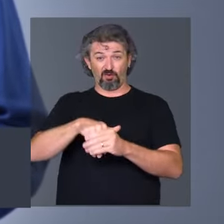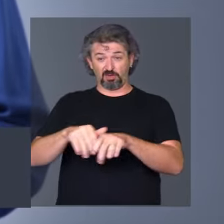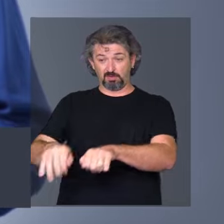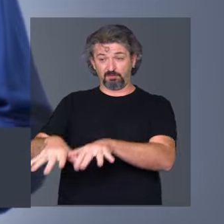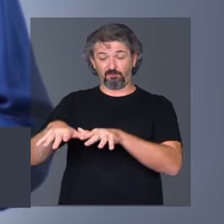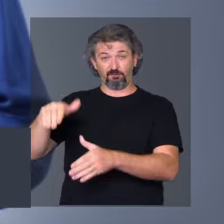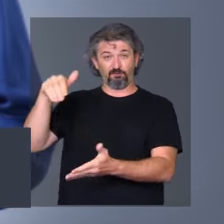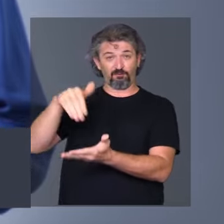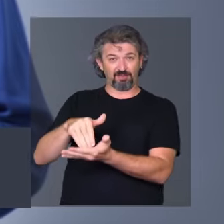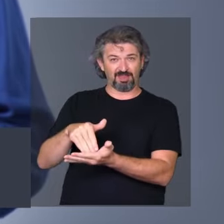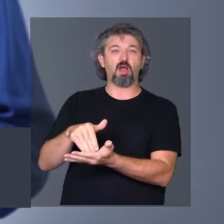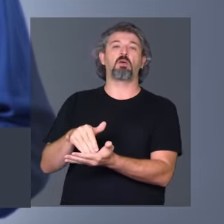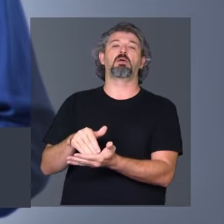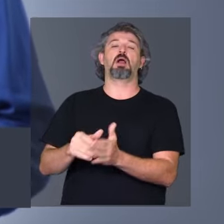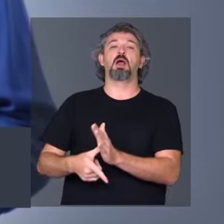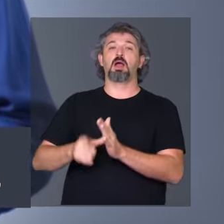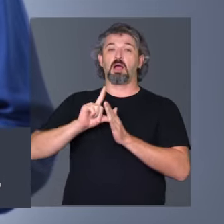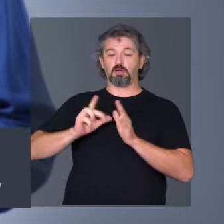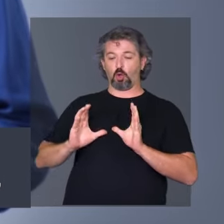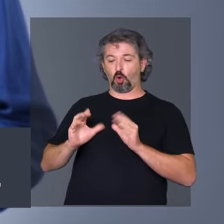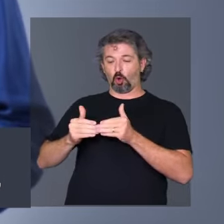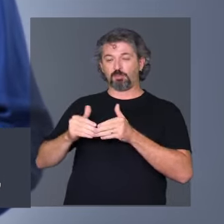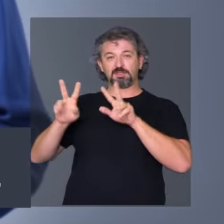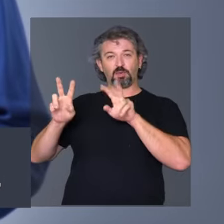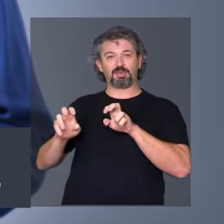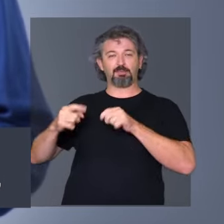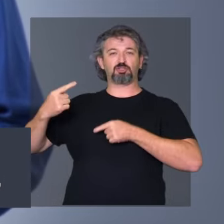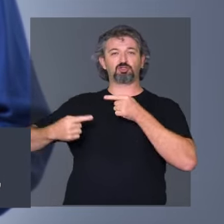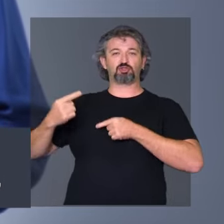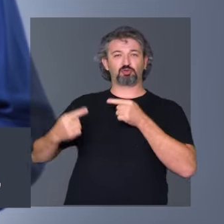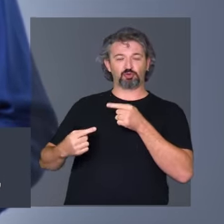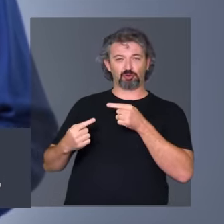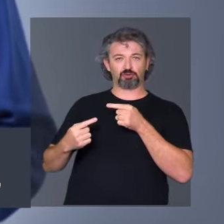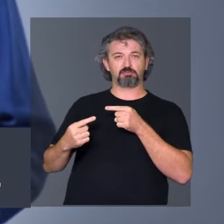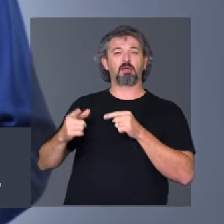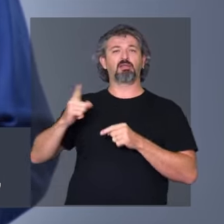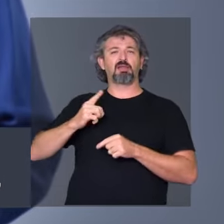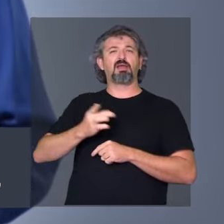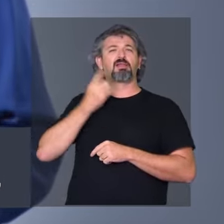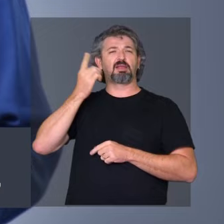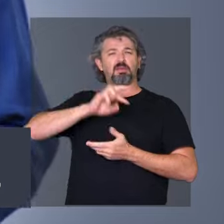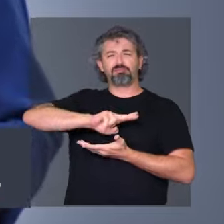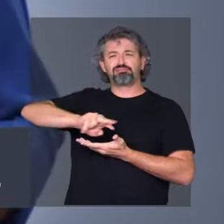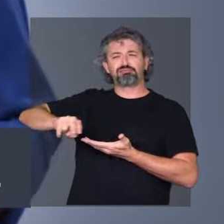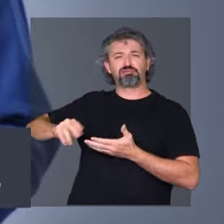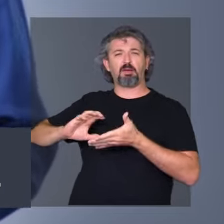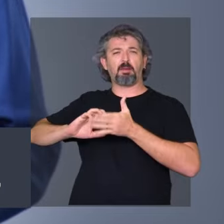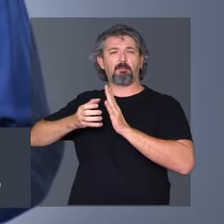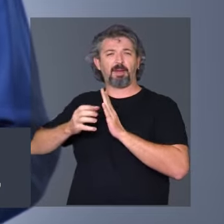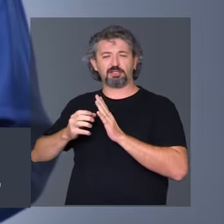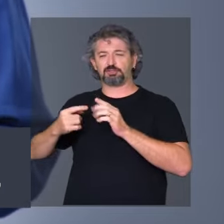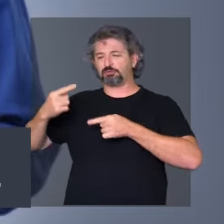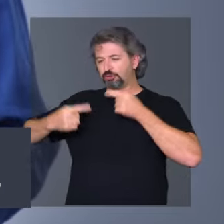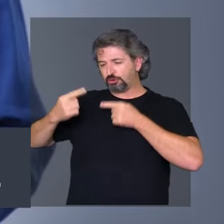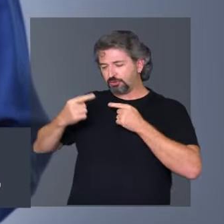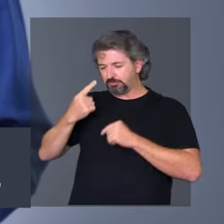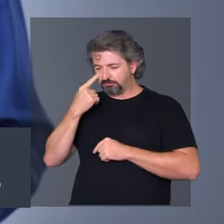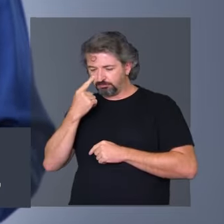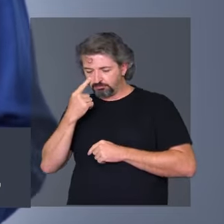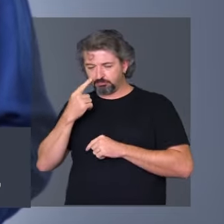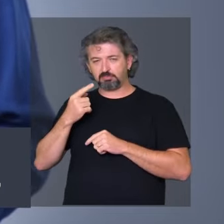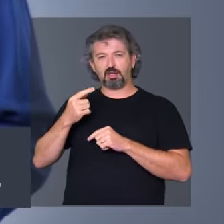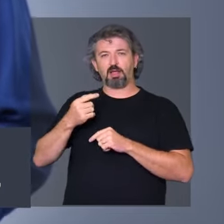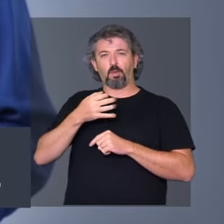final nos plenários da Câmara e do Senado, as propostas são discutidas nas comissões temáticas. Elas reúnem parlamentares de diferentes